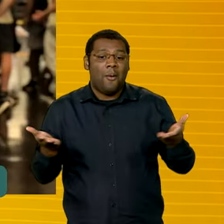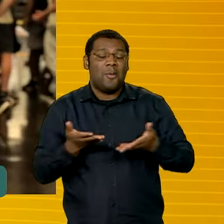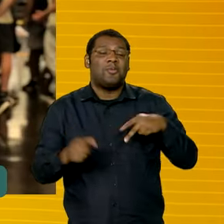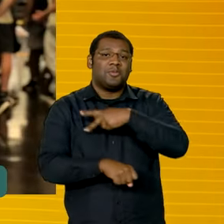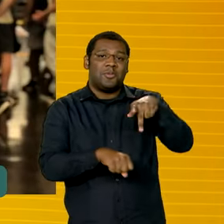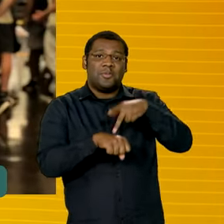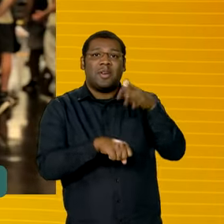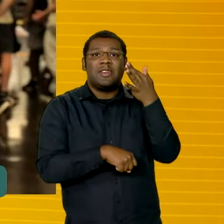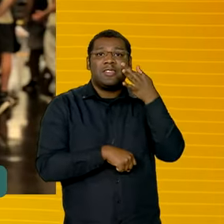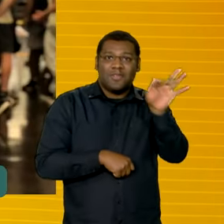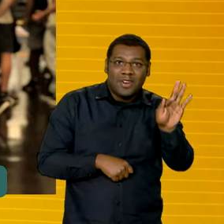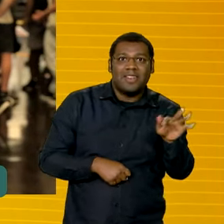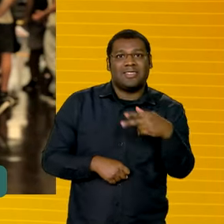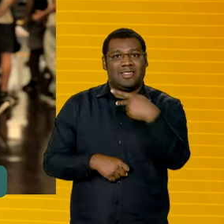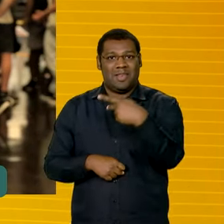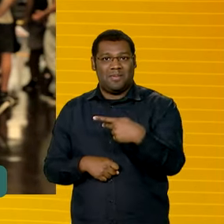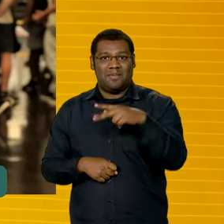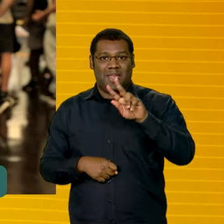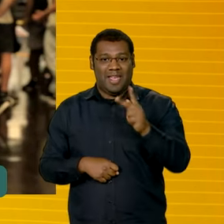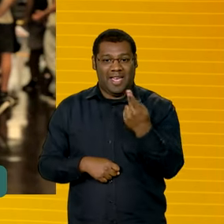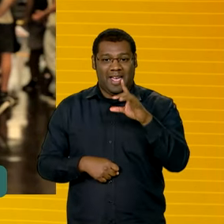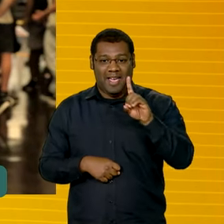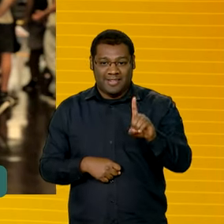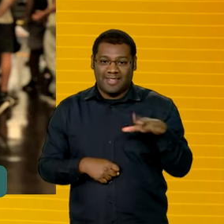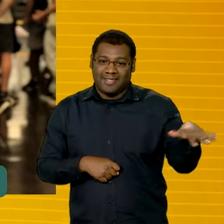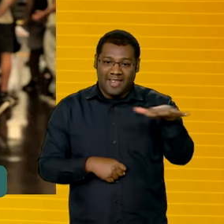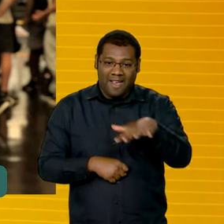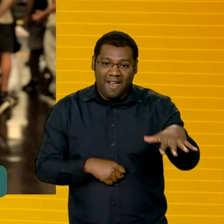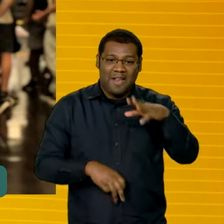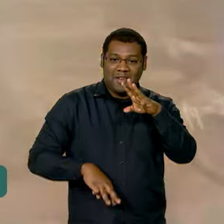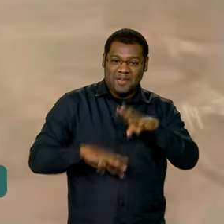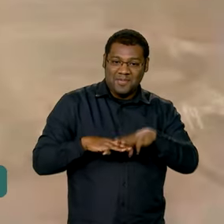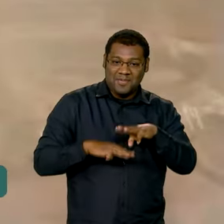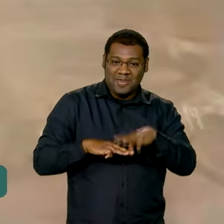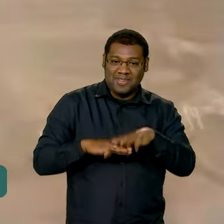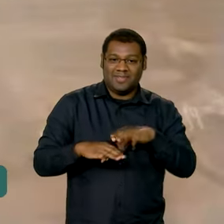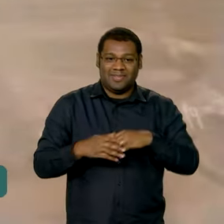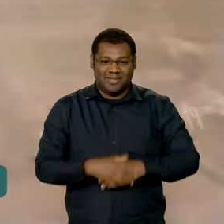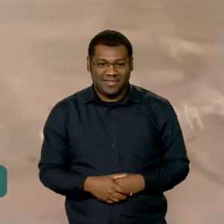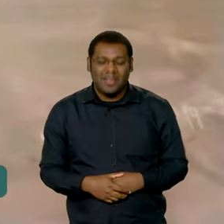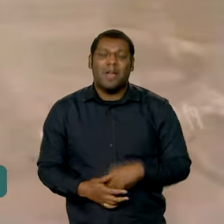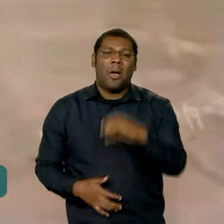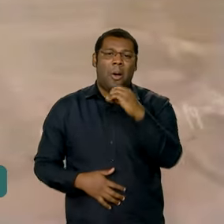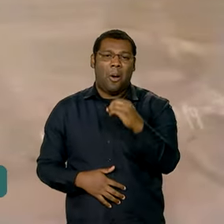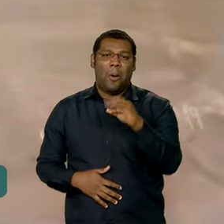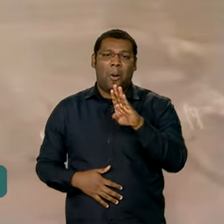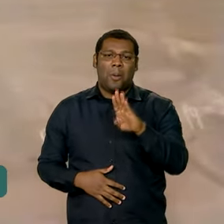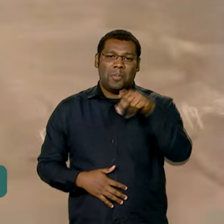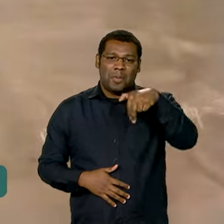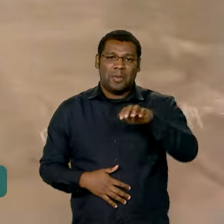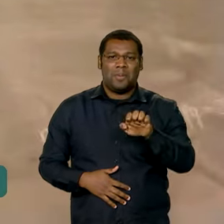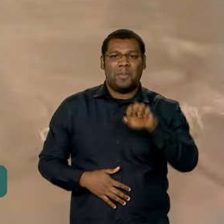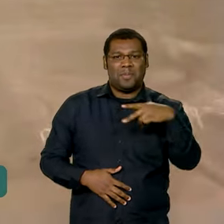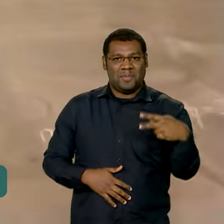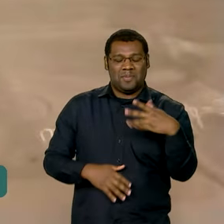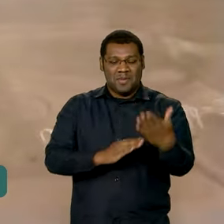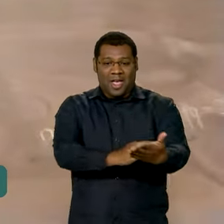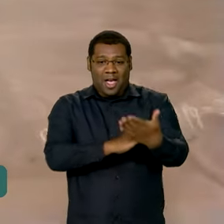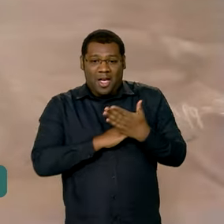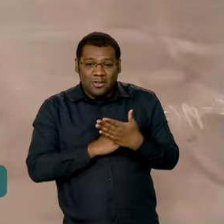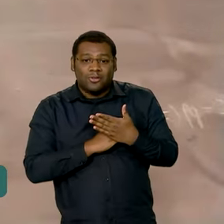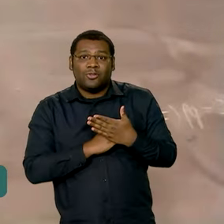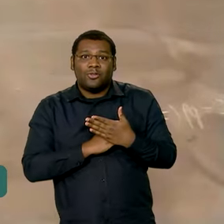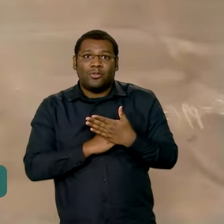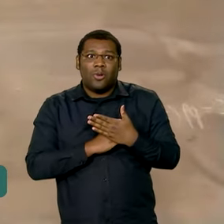fazendo pós-doutorado também na área de matemática. A Olimpíada me trouxe muita visão de mundo. Ela me